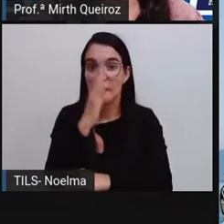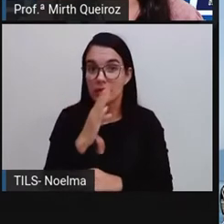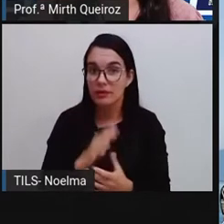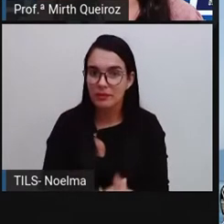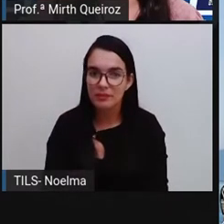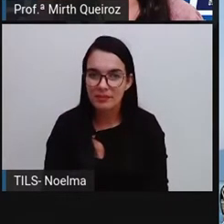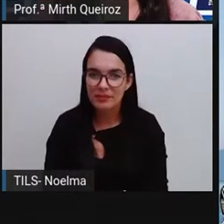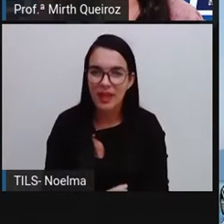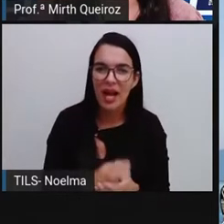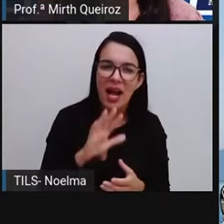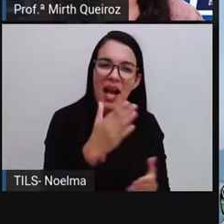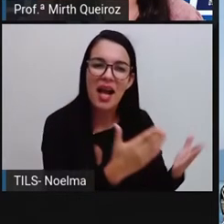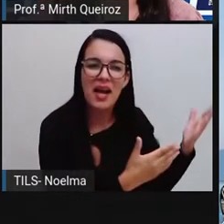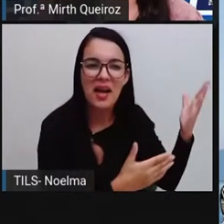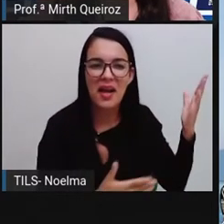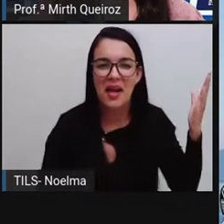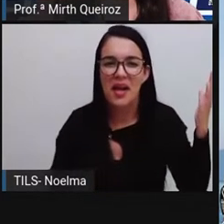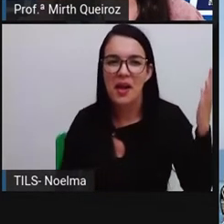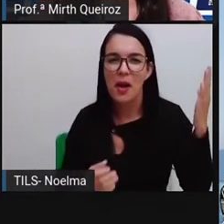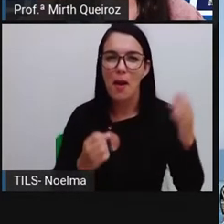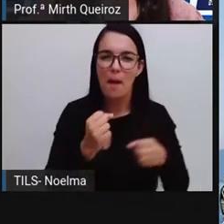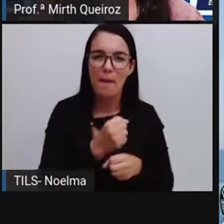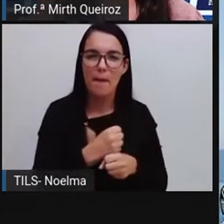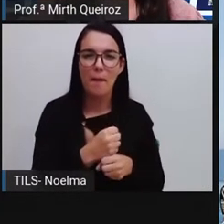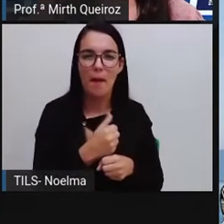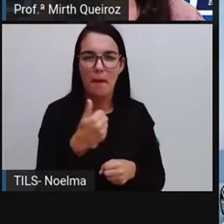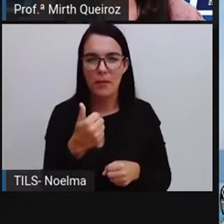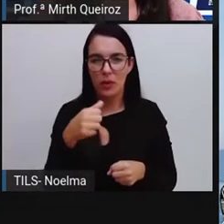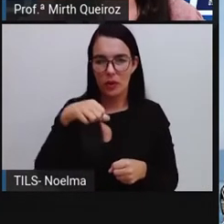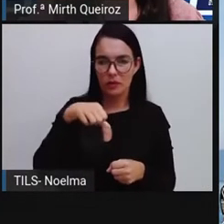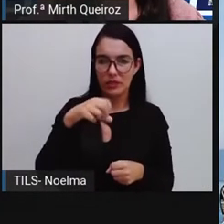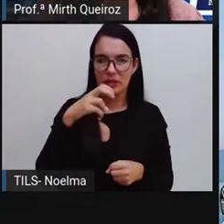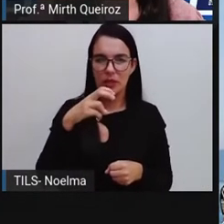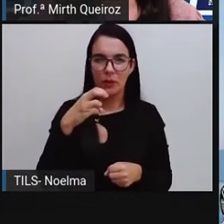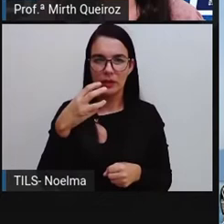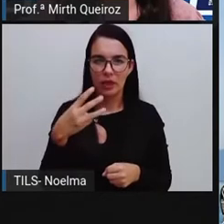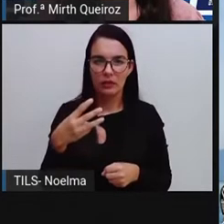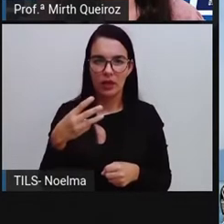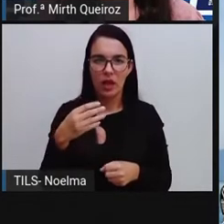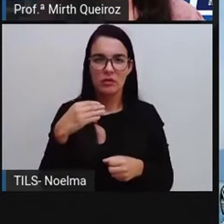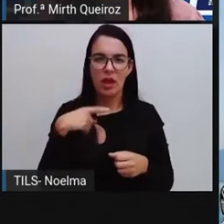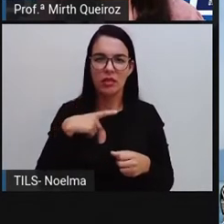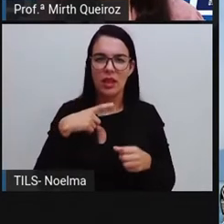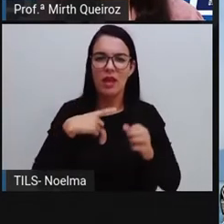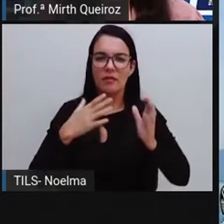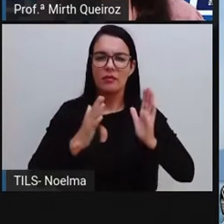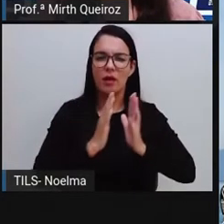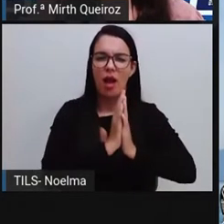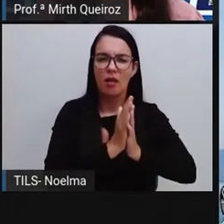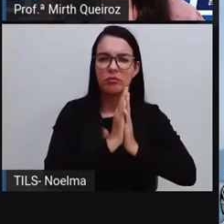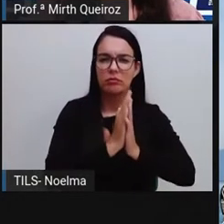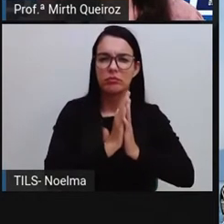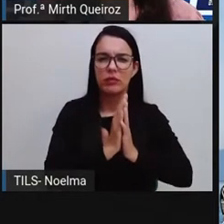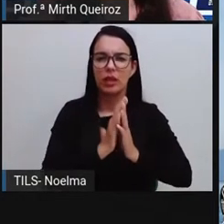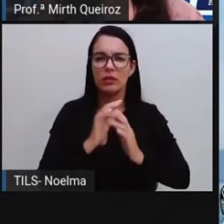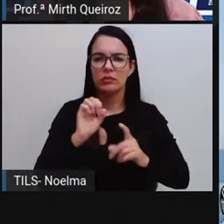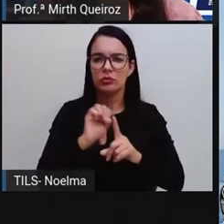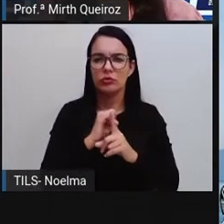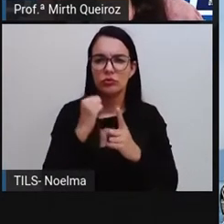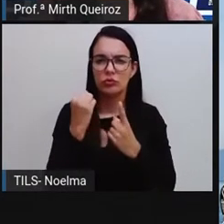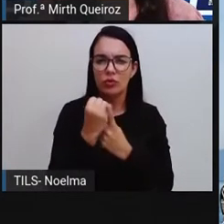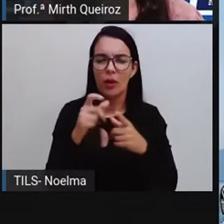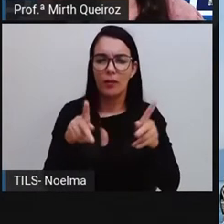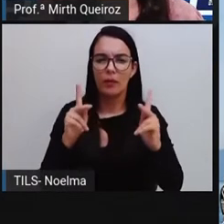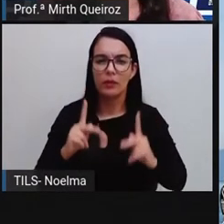1953, por meio de grandes campanhas já pelo popular, além do crescimento da importância econômica e geopolítica do